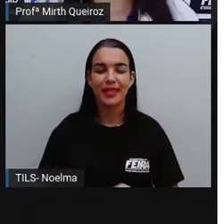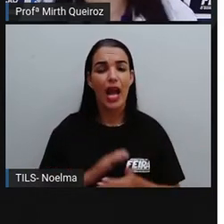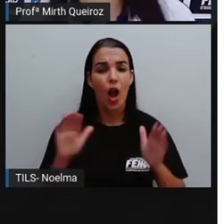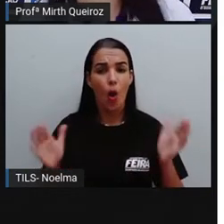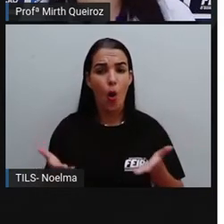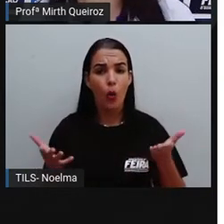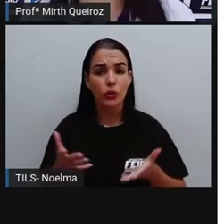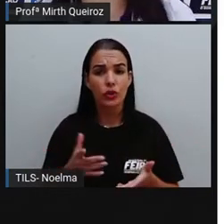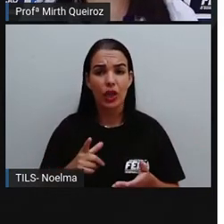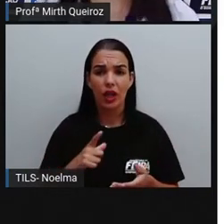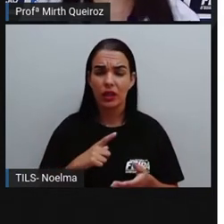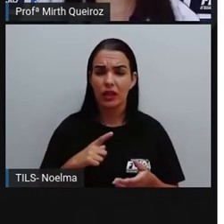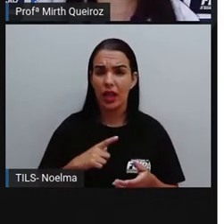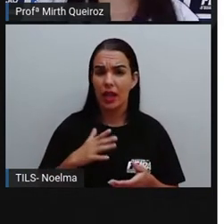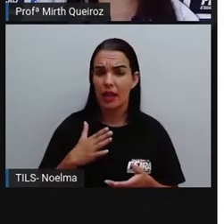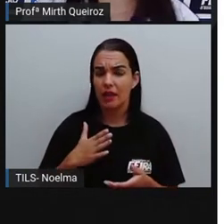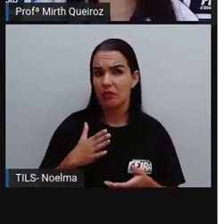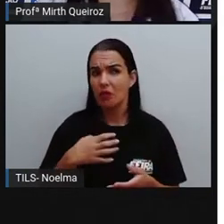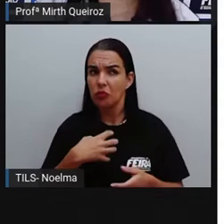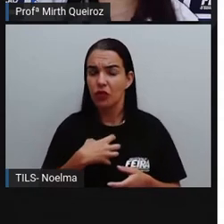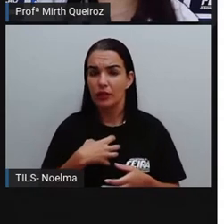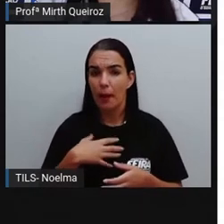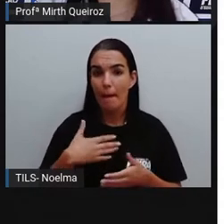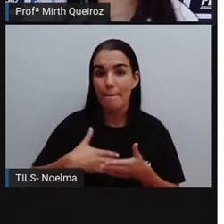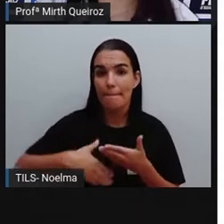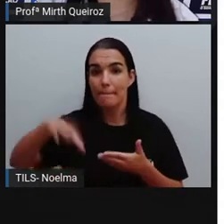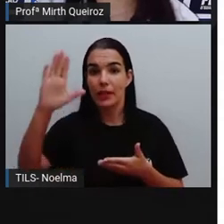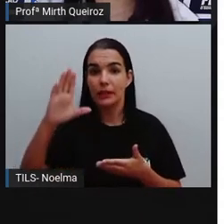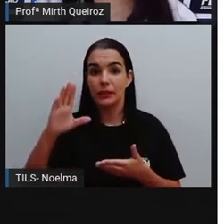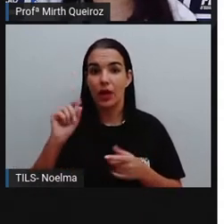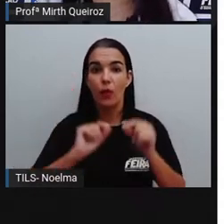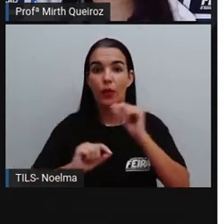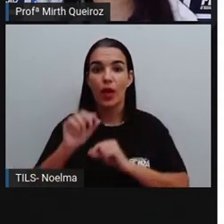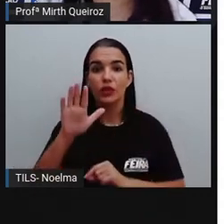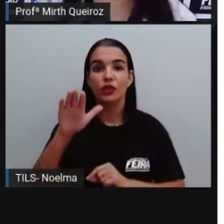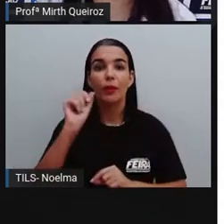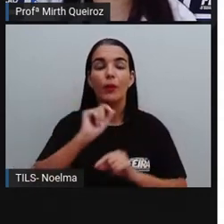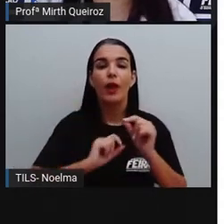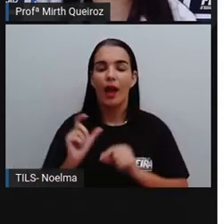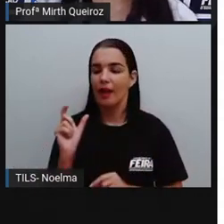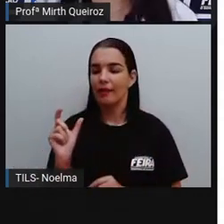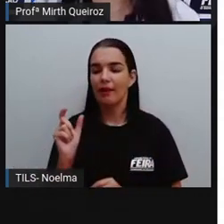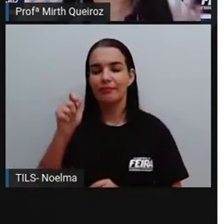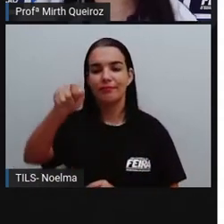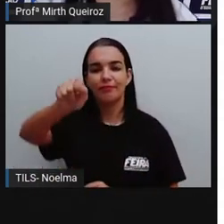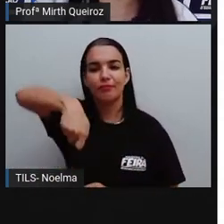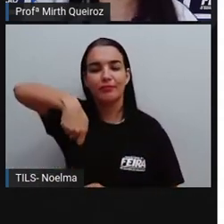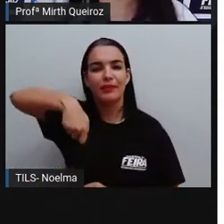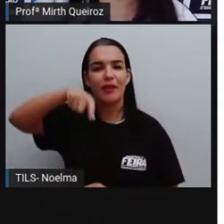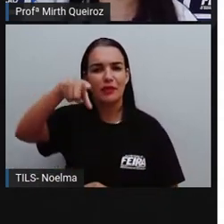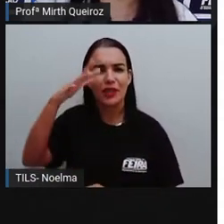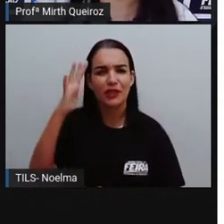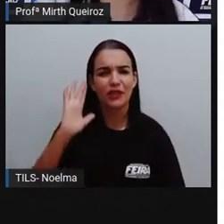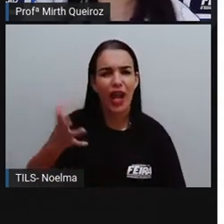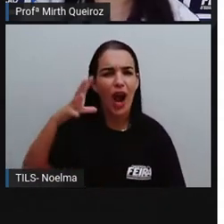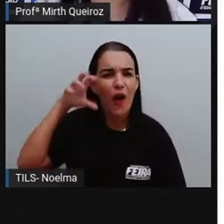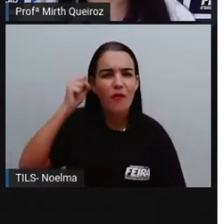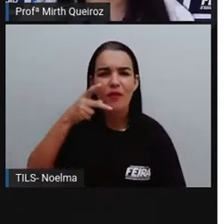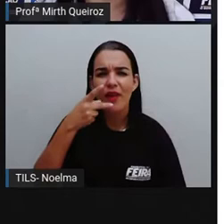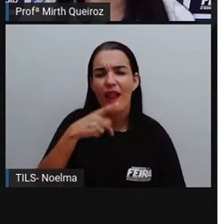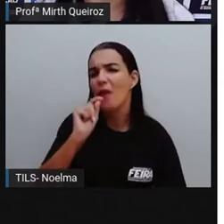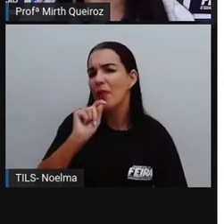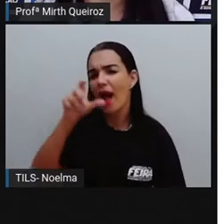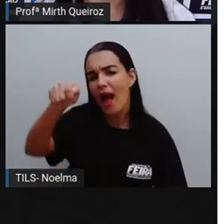Hoje em dia, a forma mais avançada do dinheiro se chama cartão de crédito. Quem é que já ouviu falar aí do